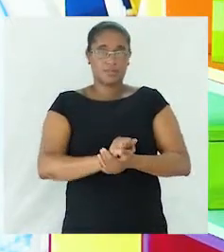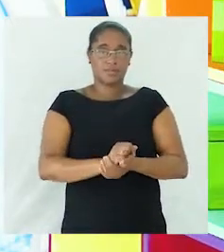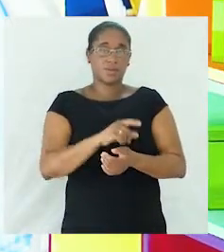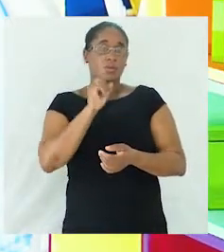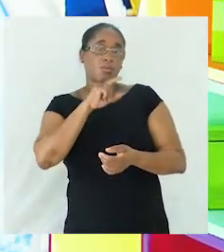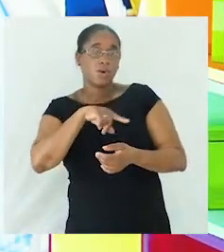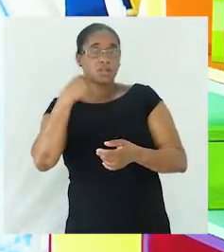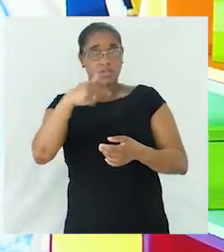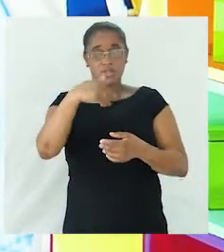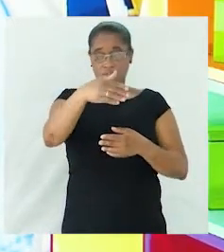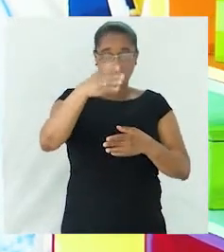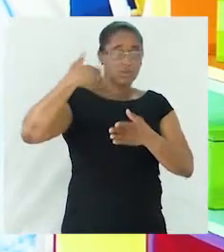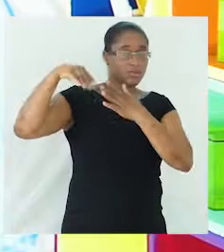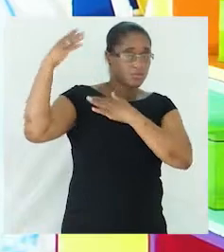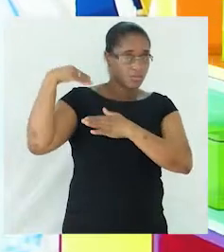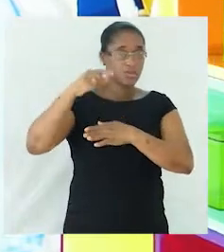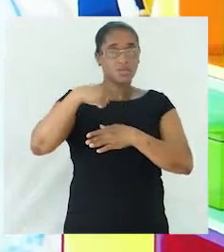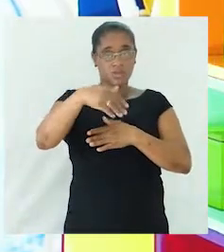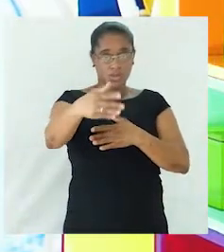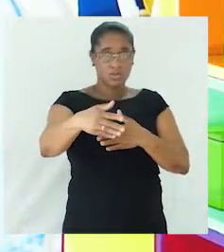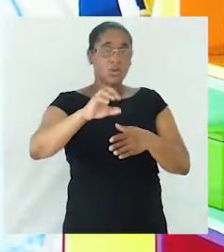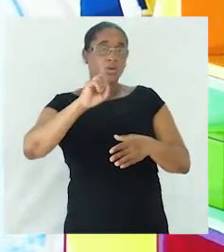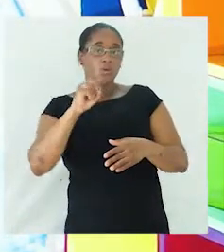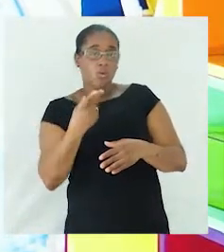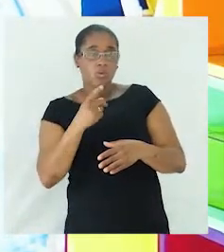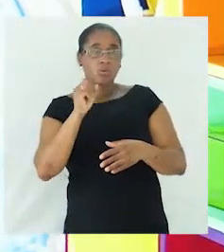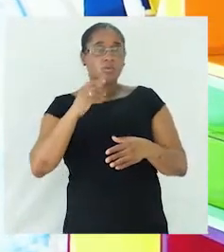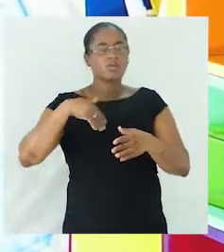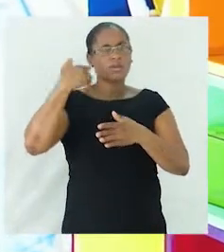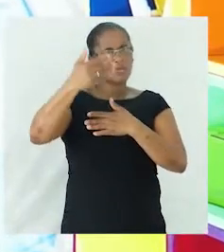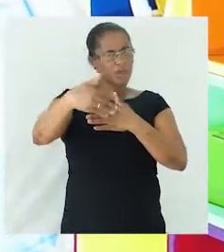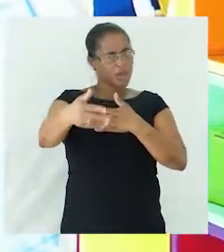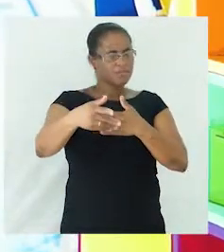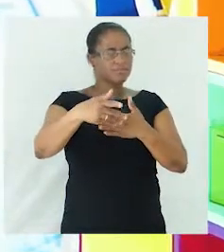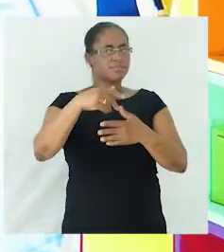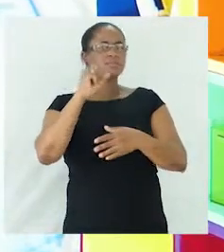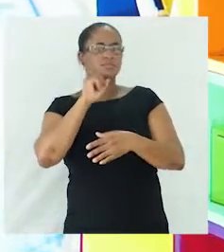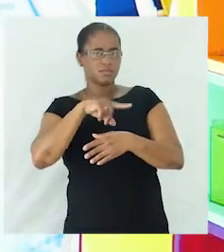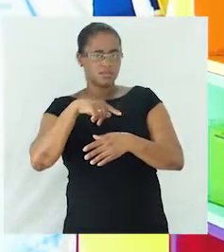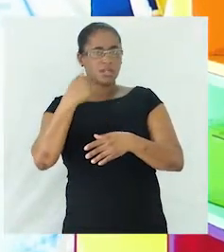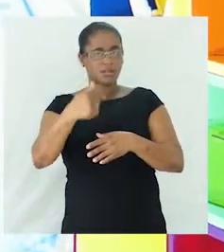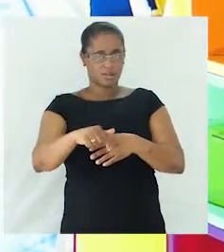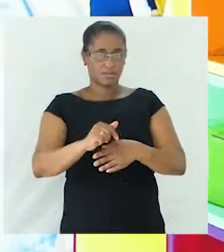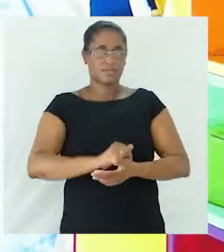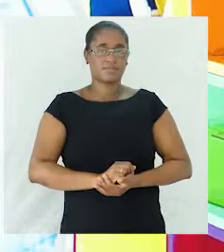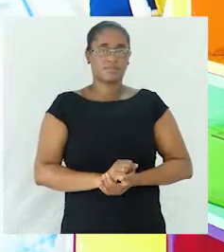pode existir, que possamos imaginar que existiu ou que virá a existir. Bom,